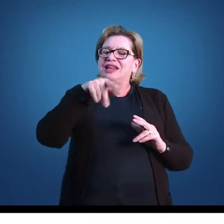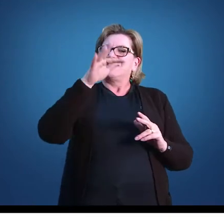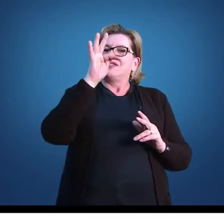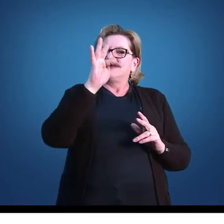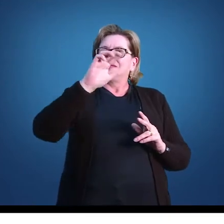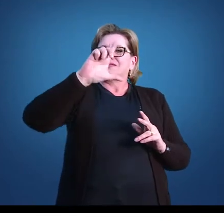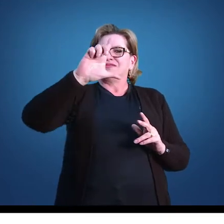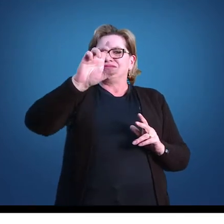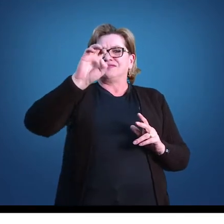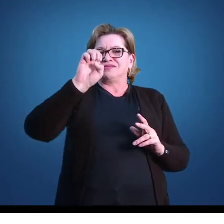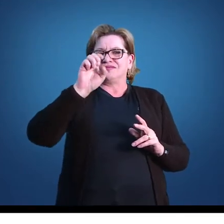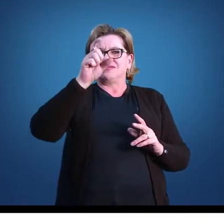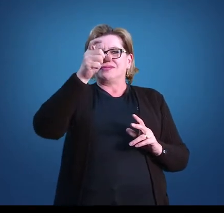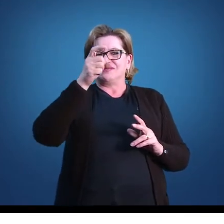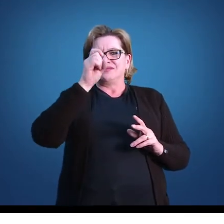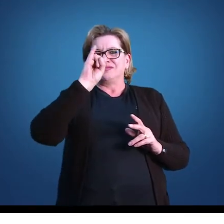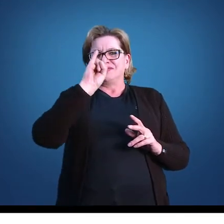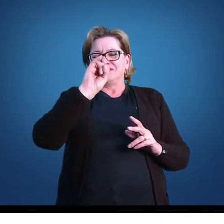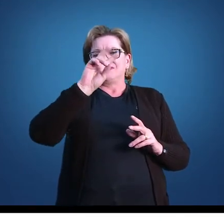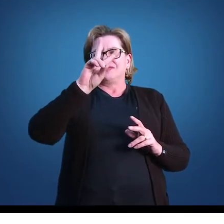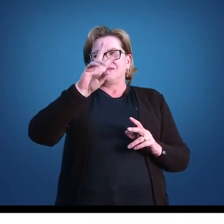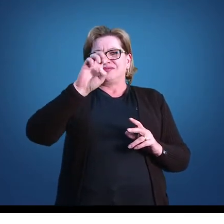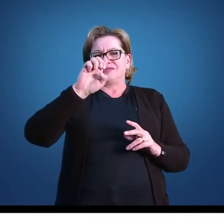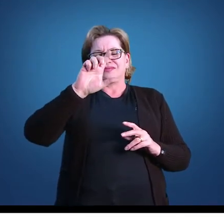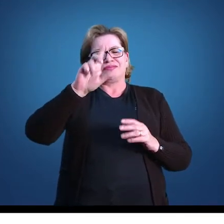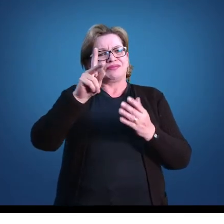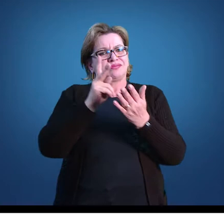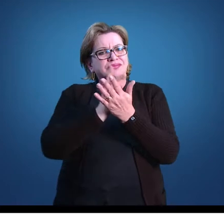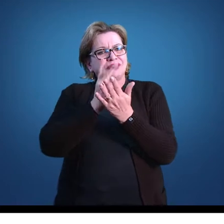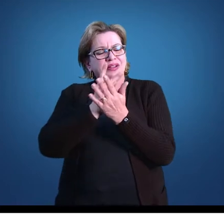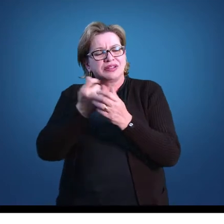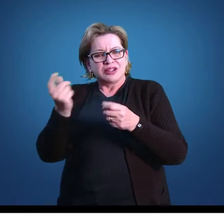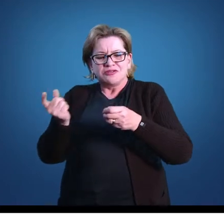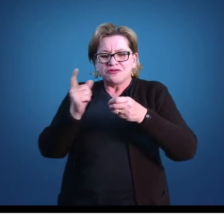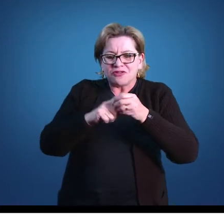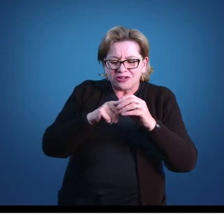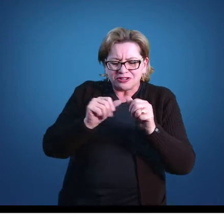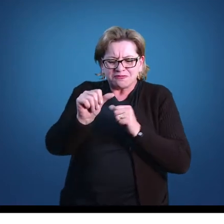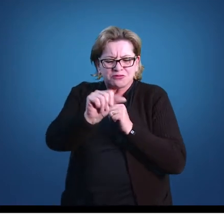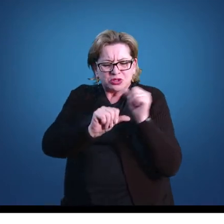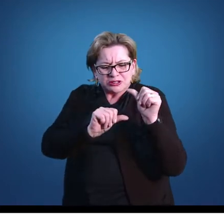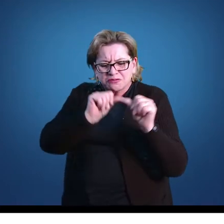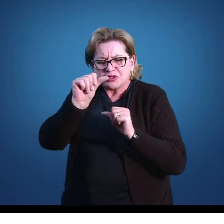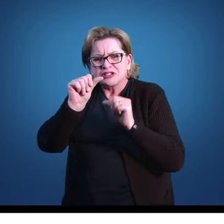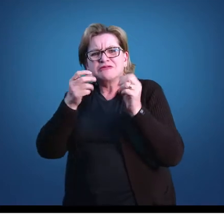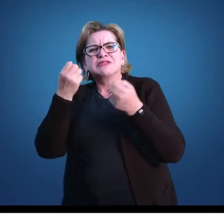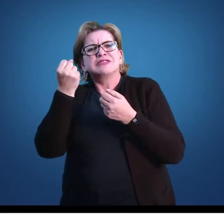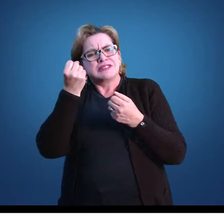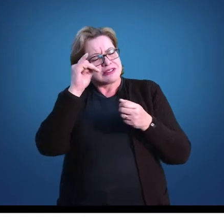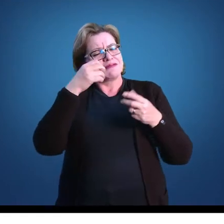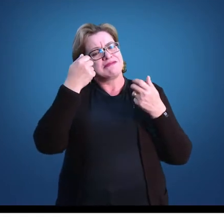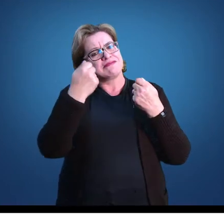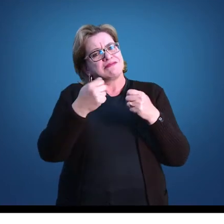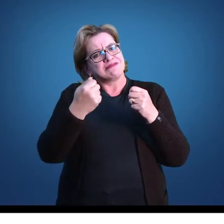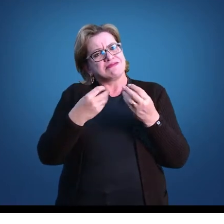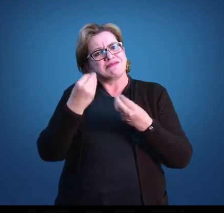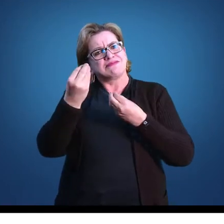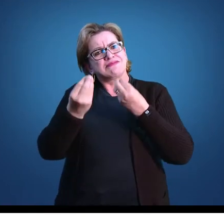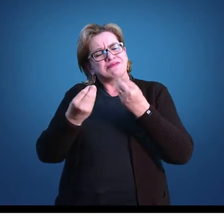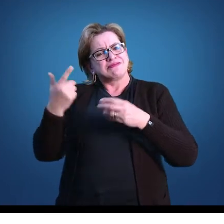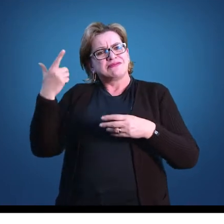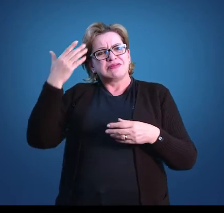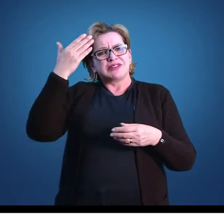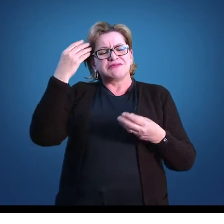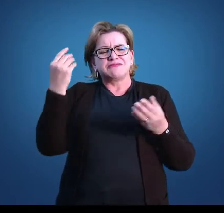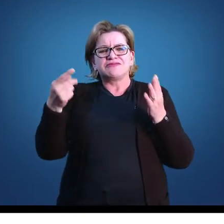precisamos revê-lo, reavaliá-lo, e, se for necessário, realizar as alterações que forem precisas para